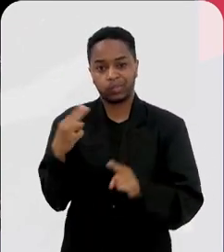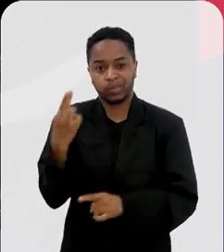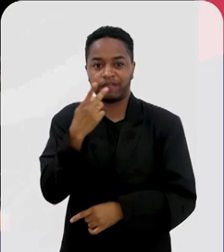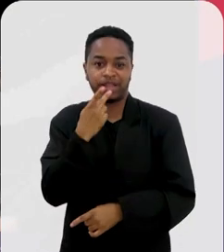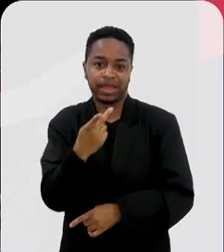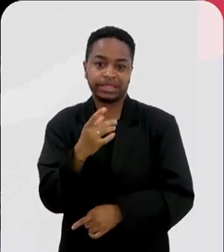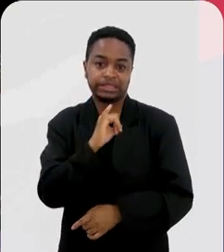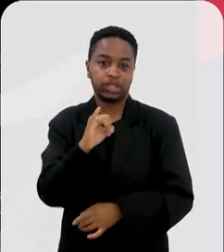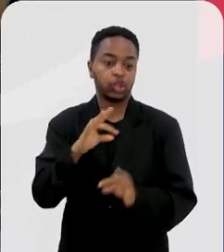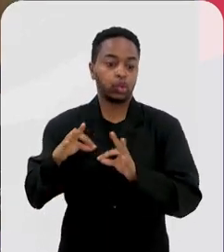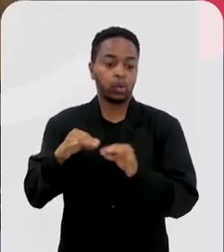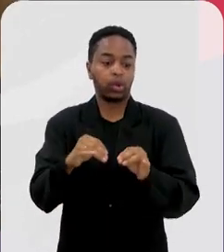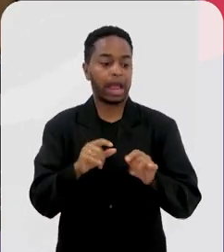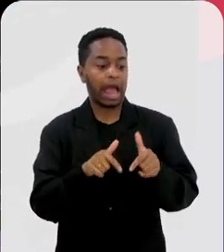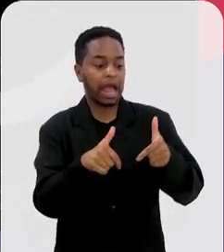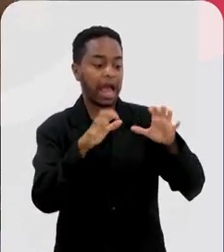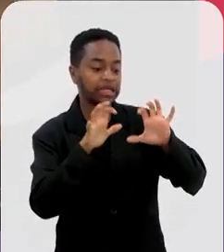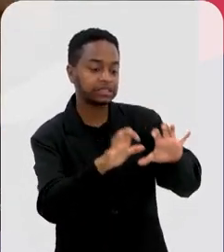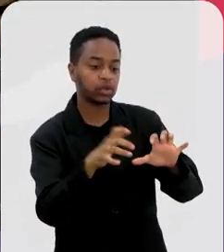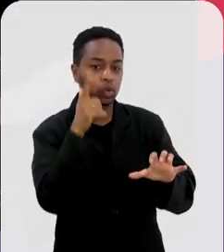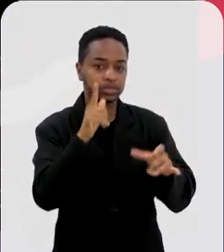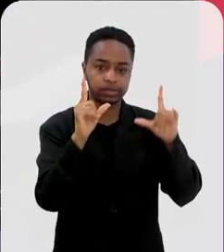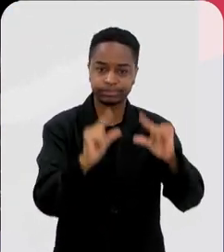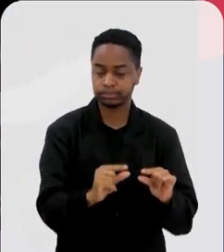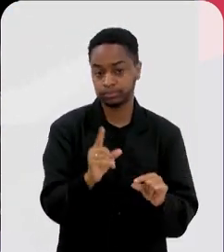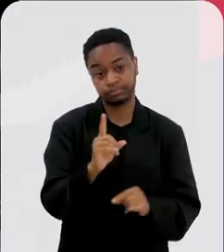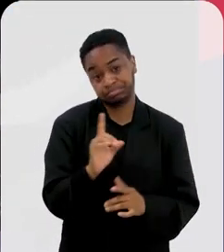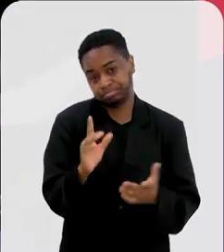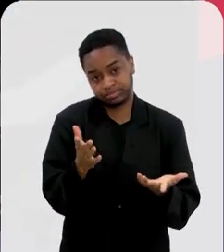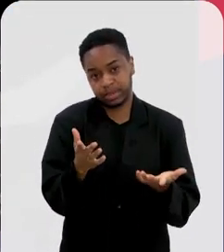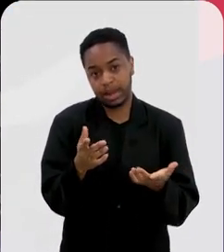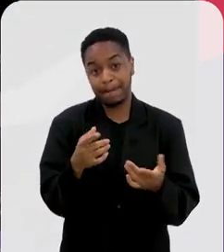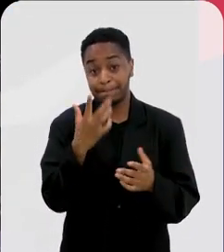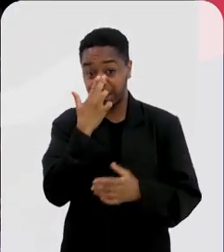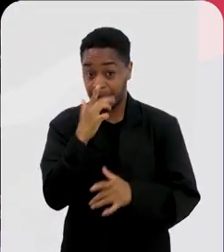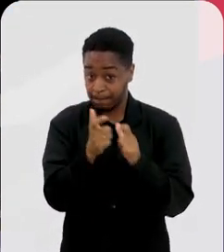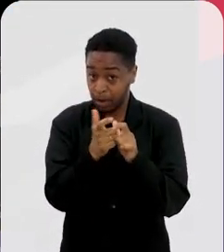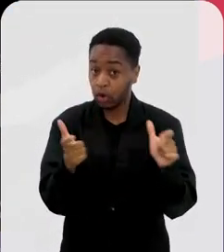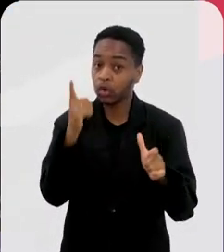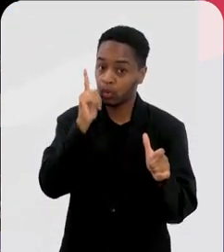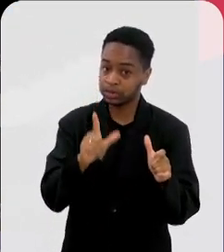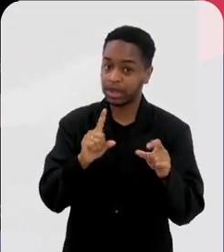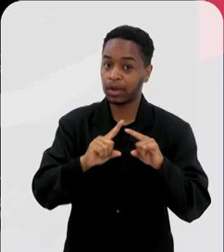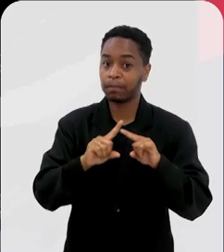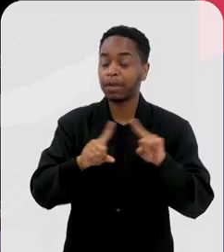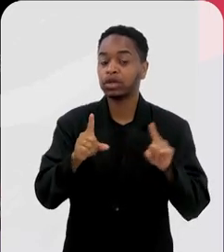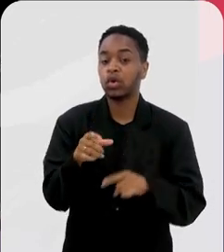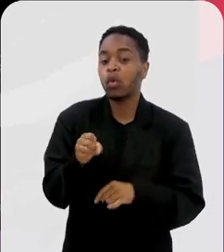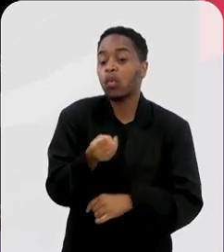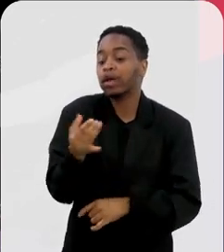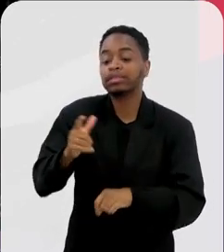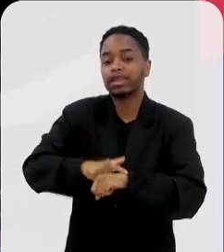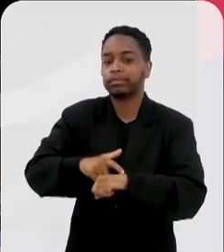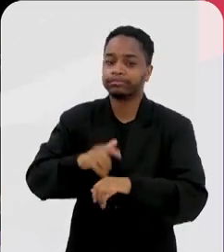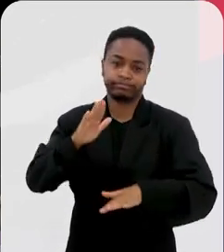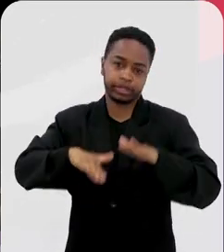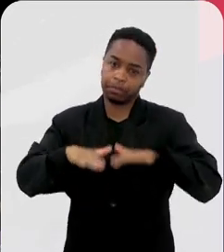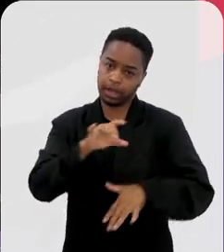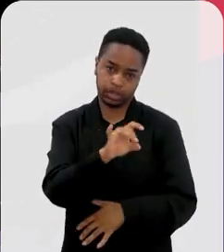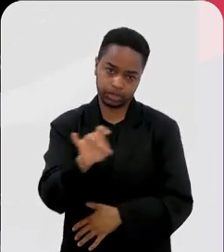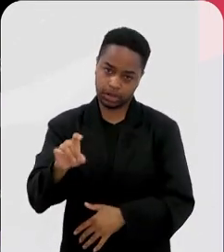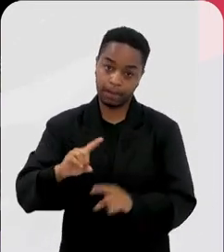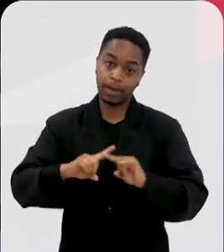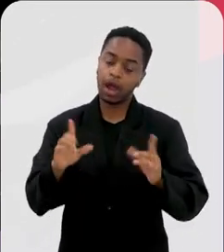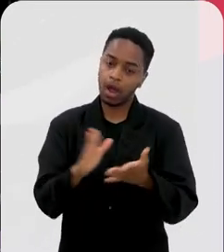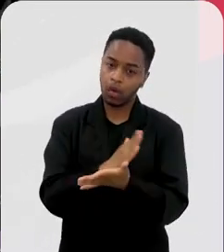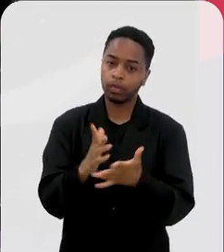né? Mas não dá para dizer assim, todo mundo vai reverter? Parece que a grande maioria sim, né? Quanto tempo depende de cada um, e alguns fatores,